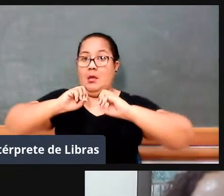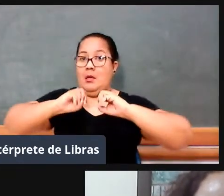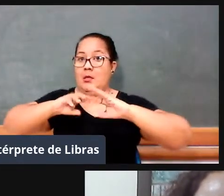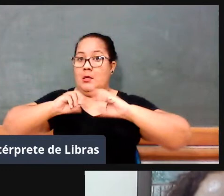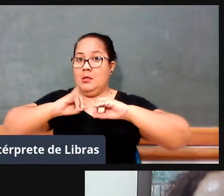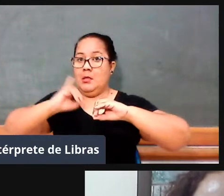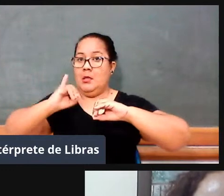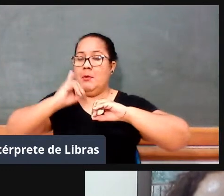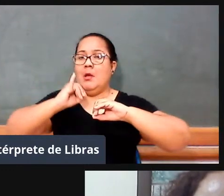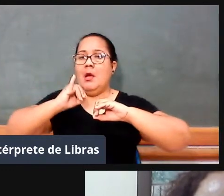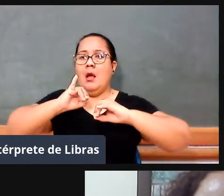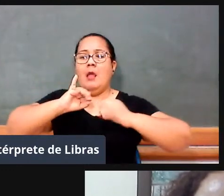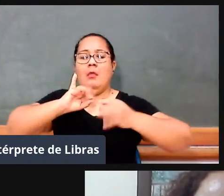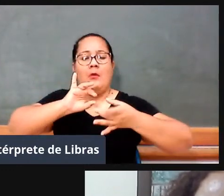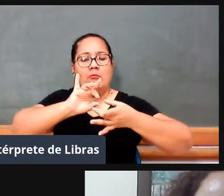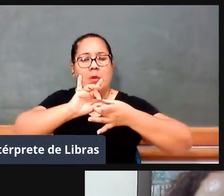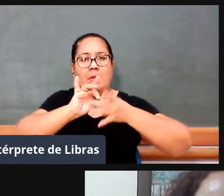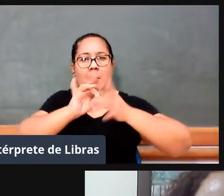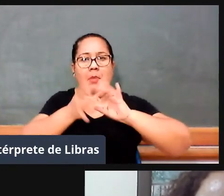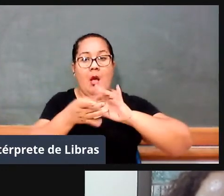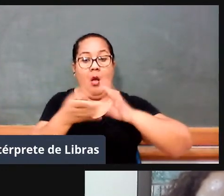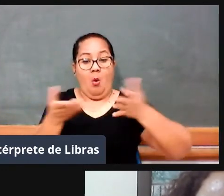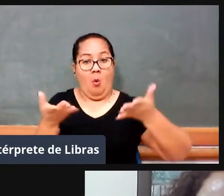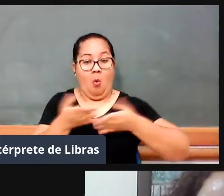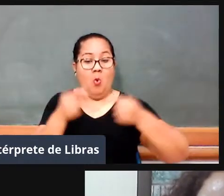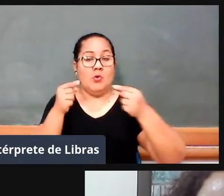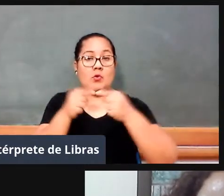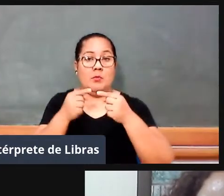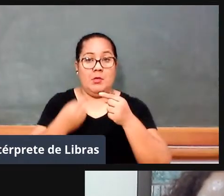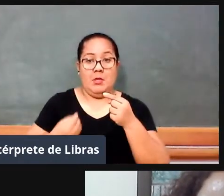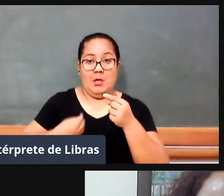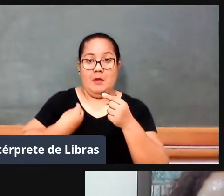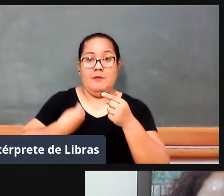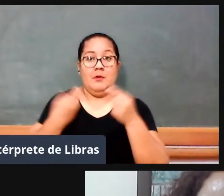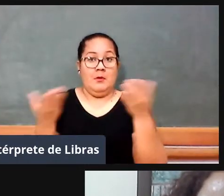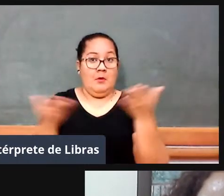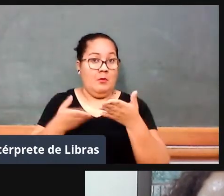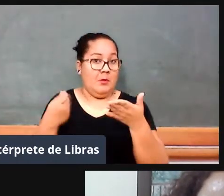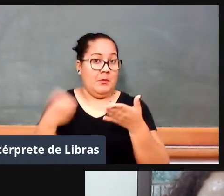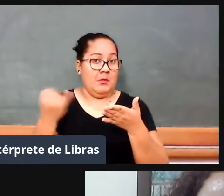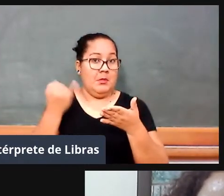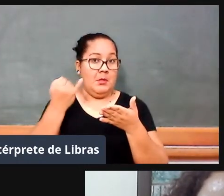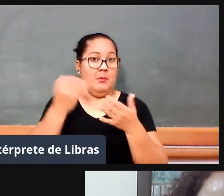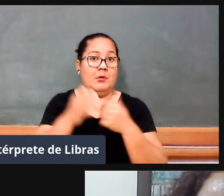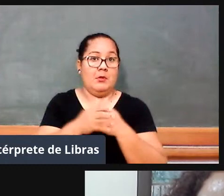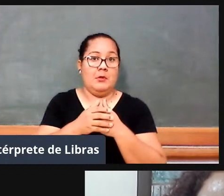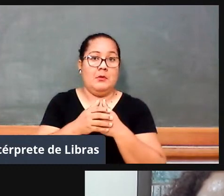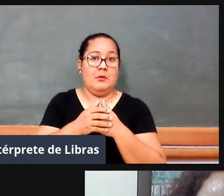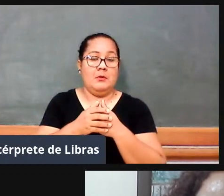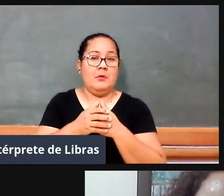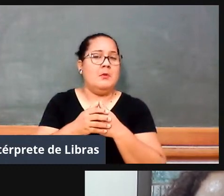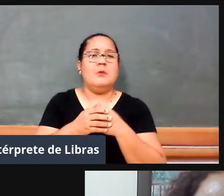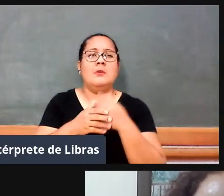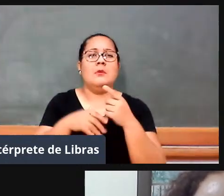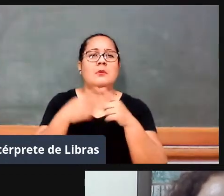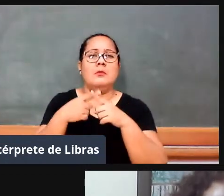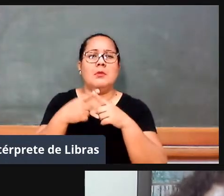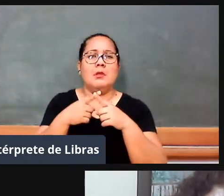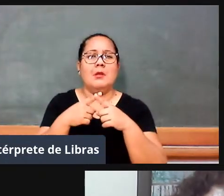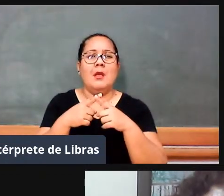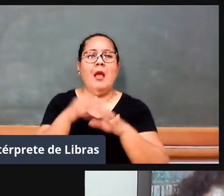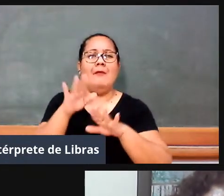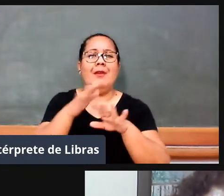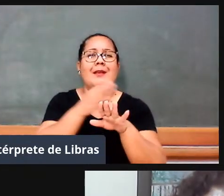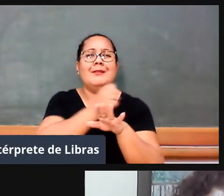fazer uma articulação com a realidade, né, o ensino, ele deve ter significado